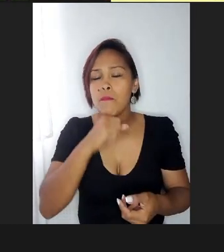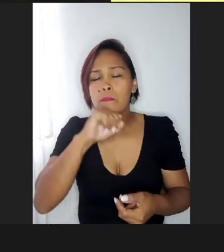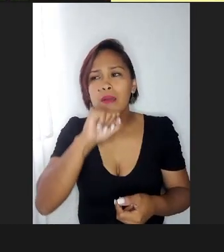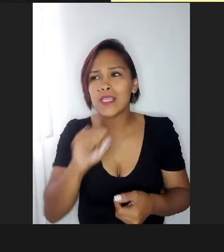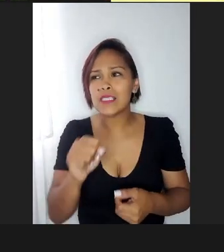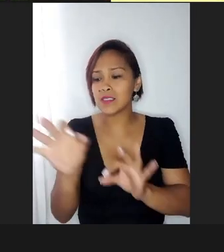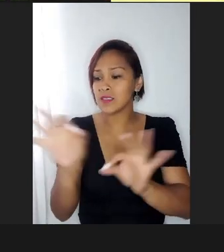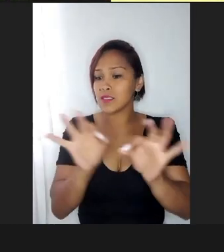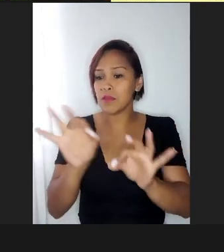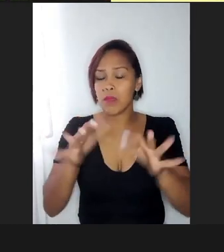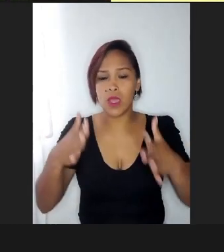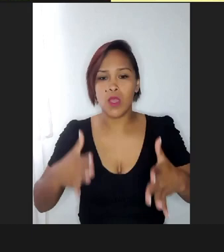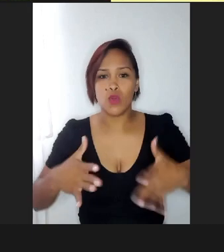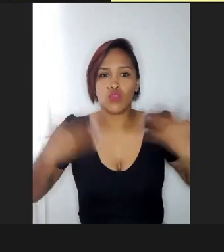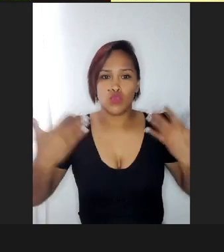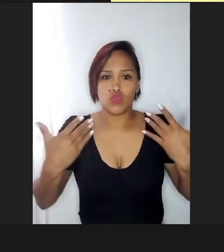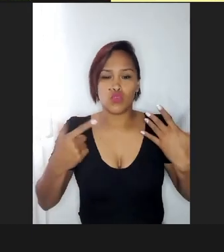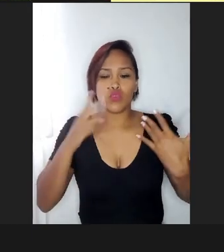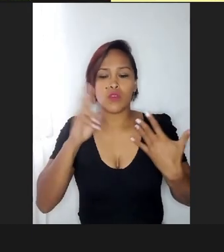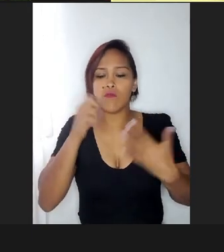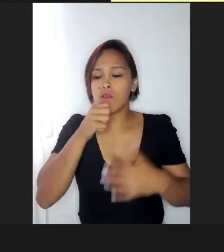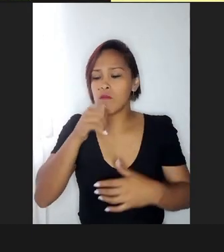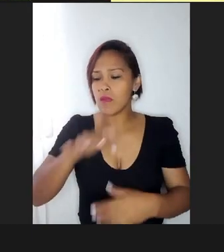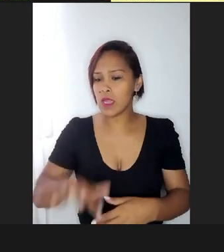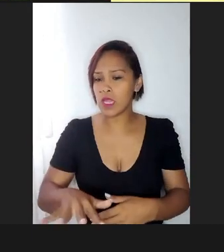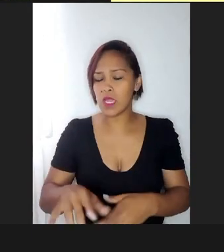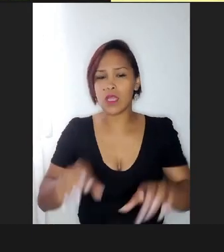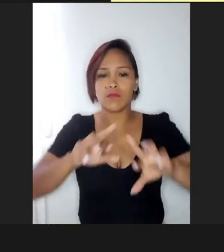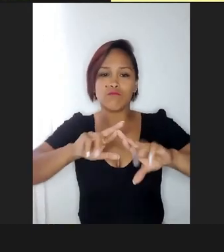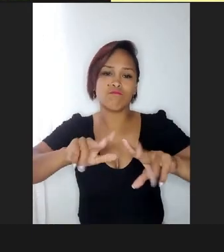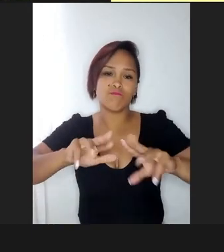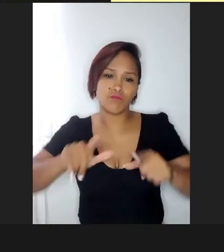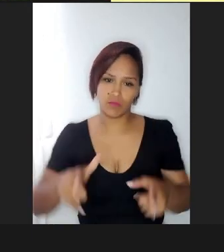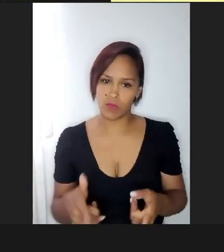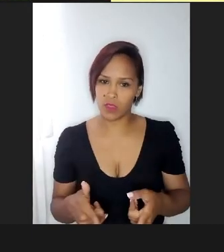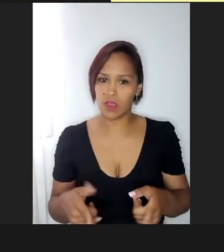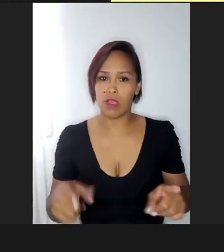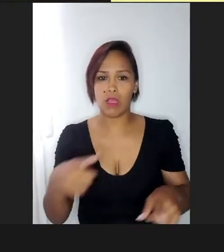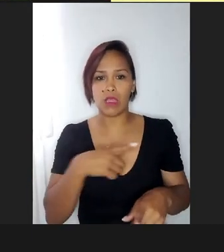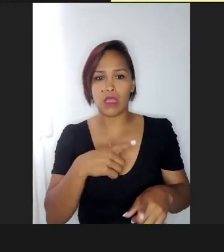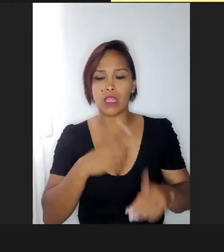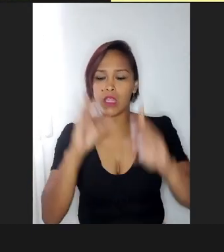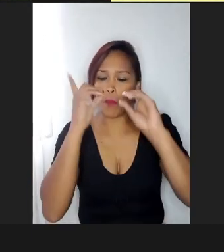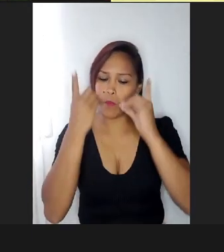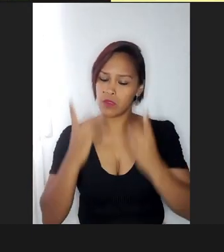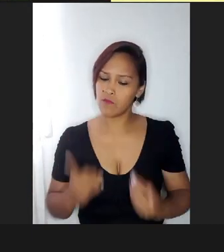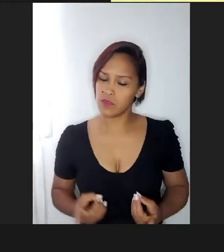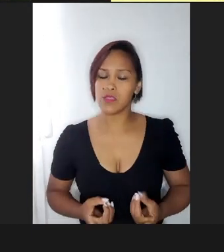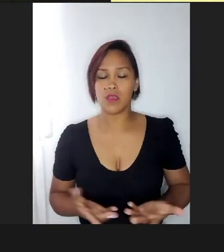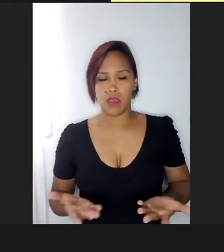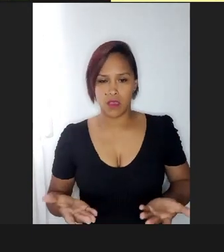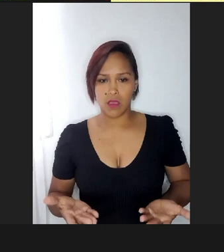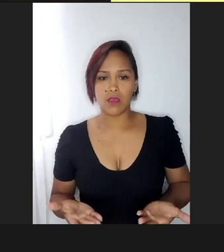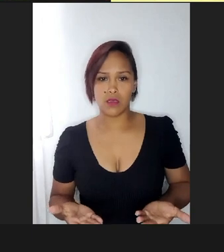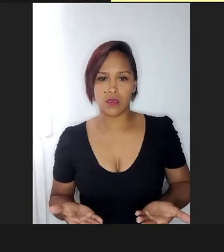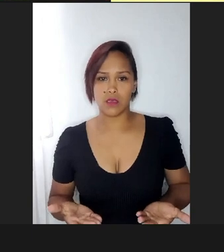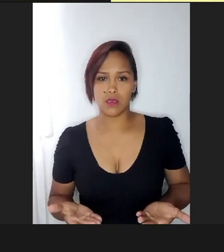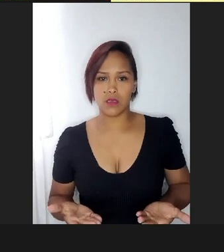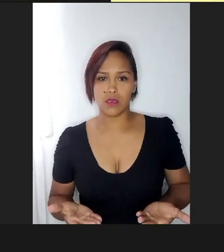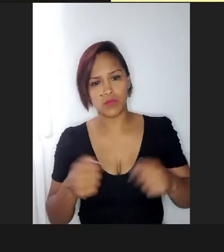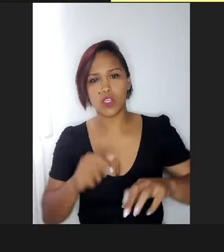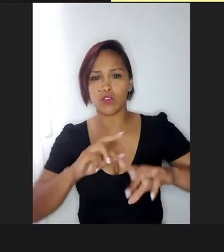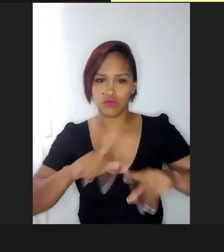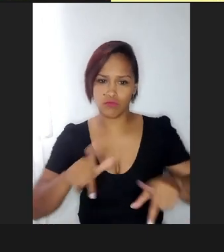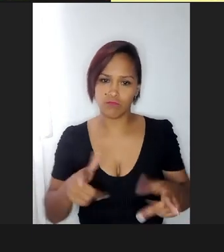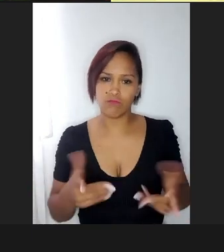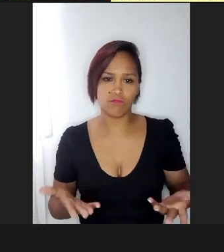estar diante de uma criança que são, né, que tenha deficiências, que sejam diferentes, eles